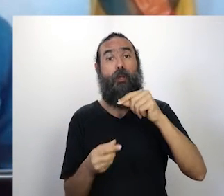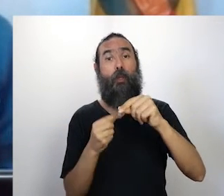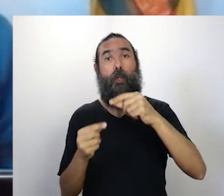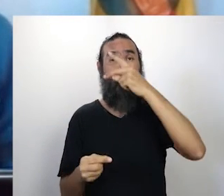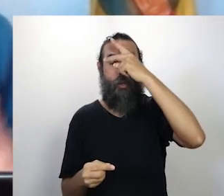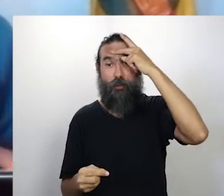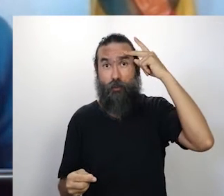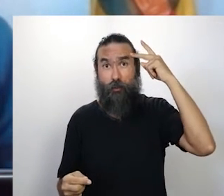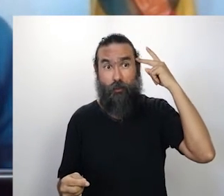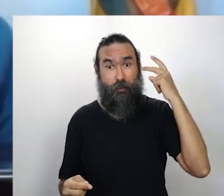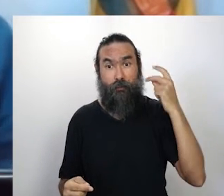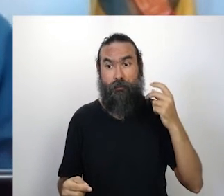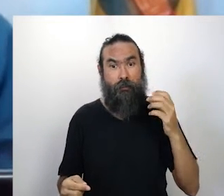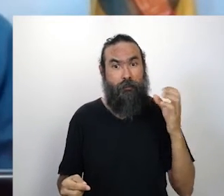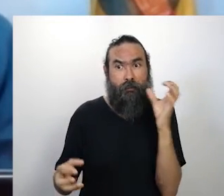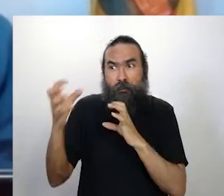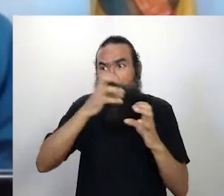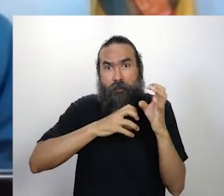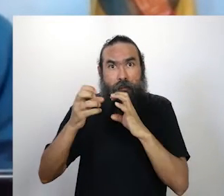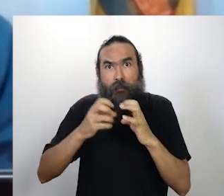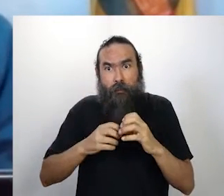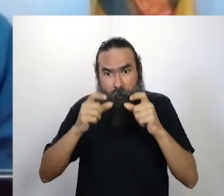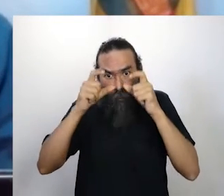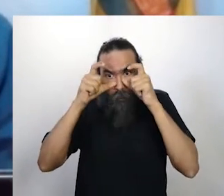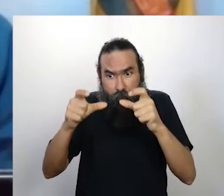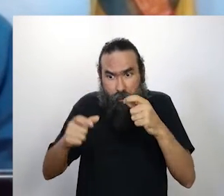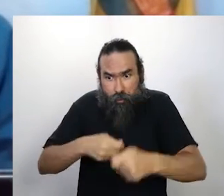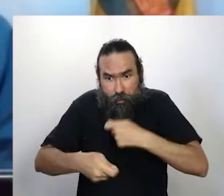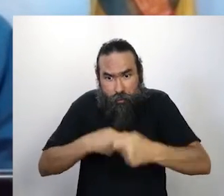negócio que o capitalismo vem impondo é um ritmo frenético,